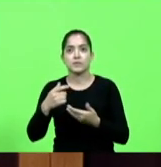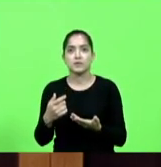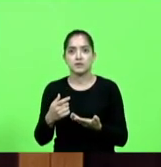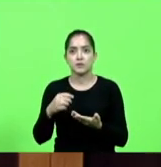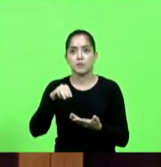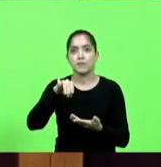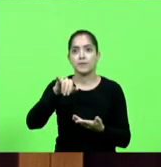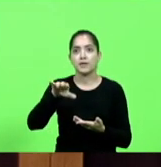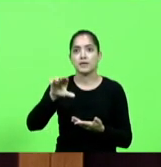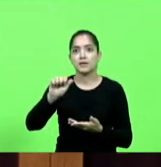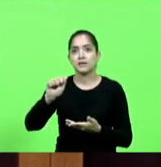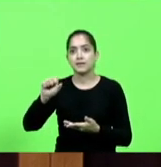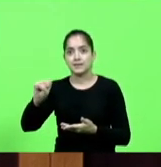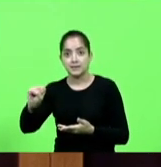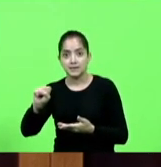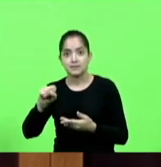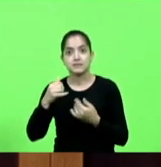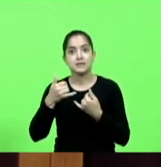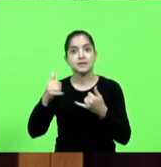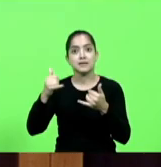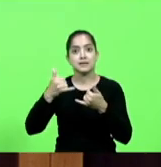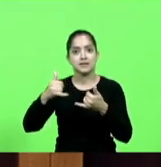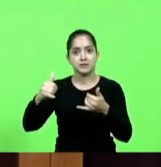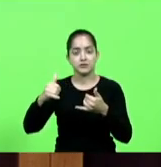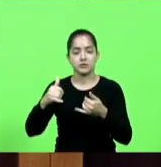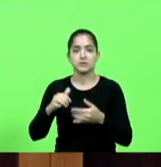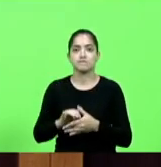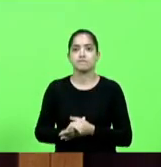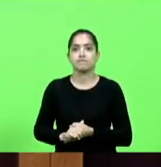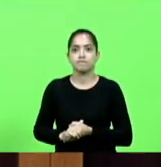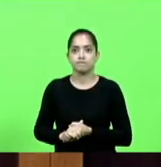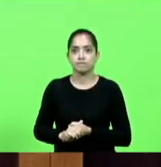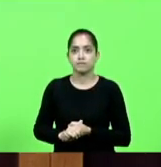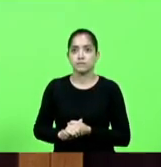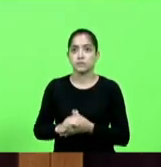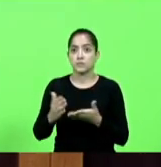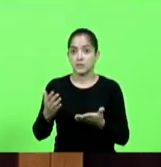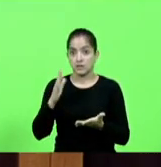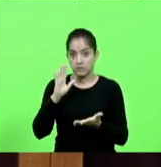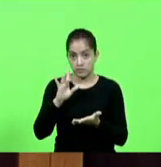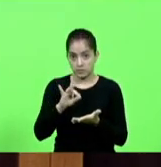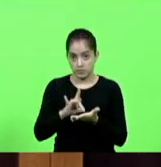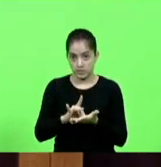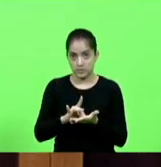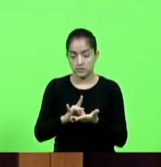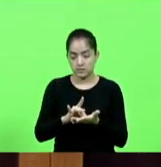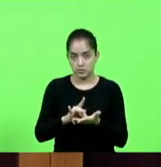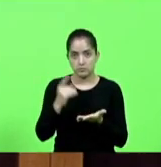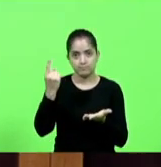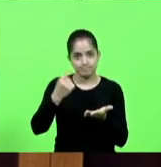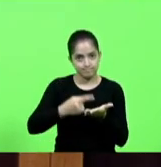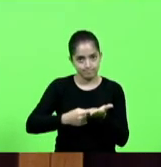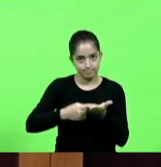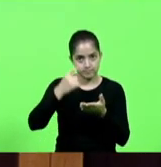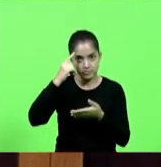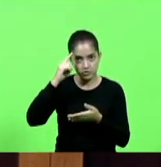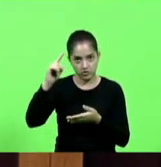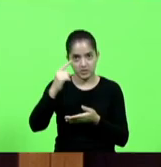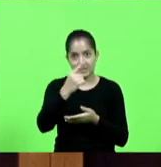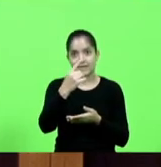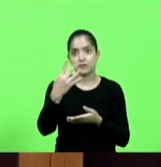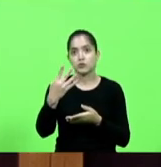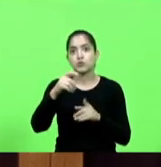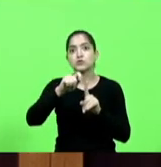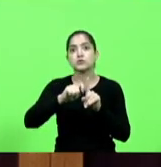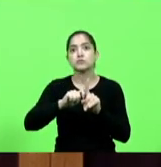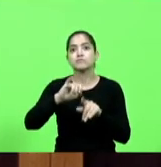energia desta nossa casa legislativa ficou definida uma próxima reunião para o dia 14 de julho